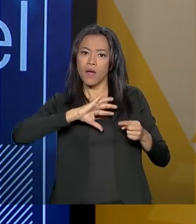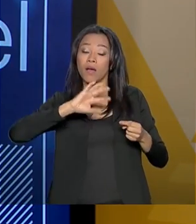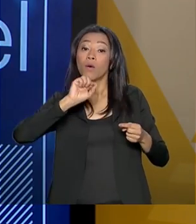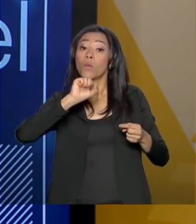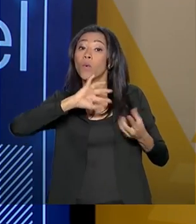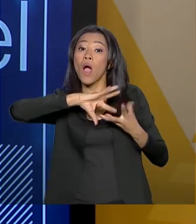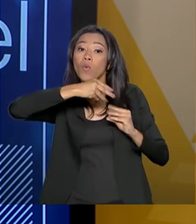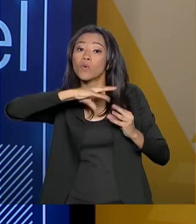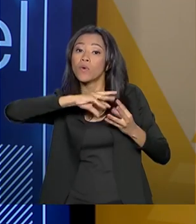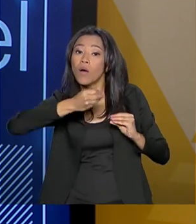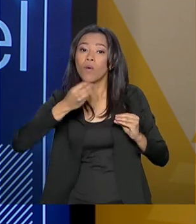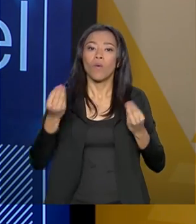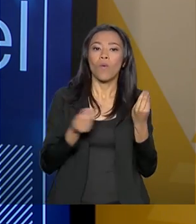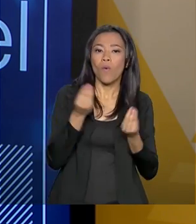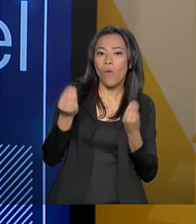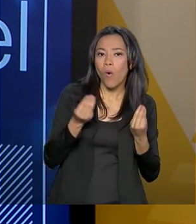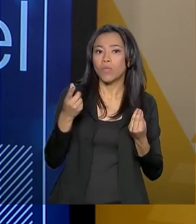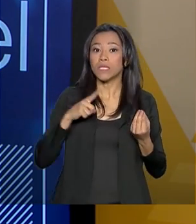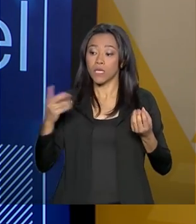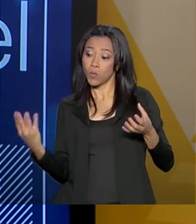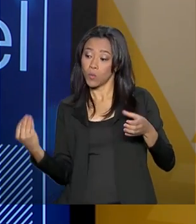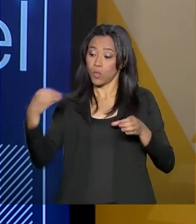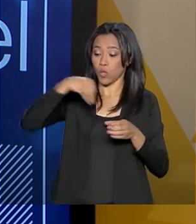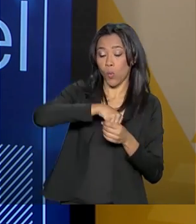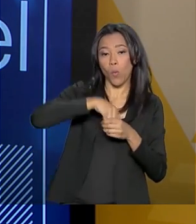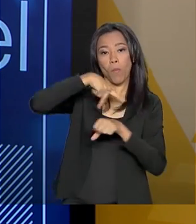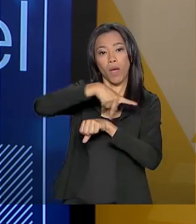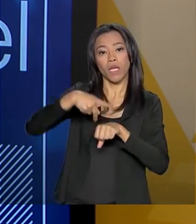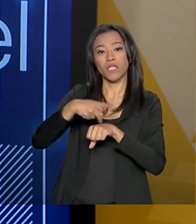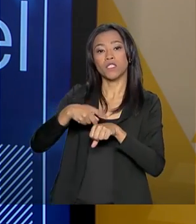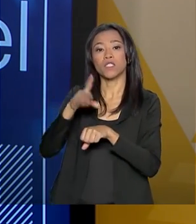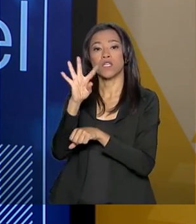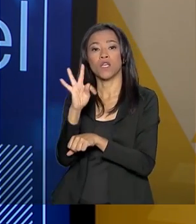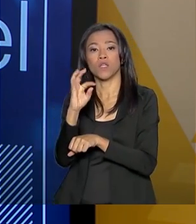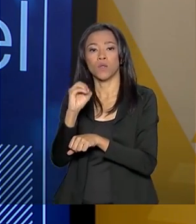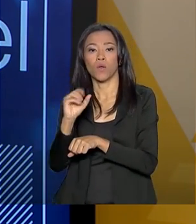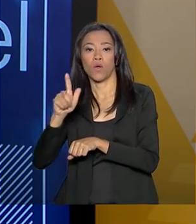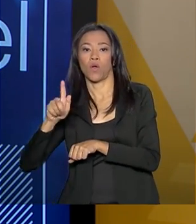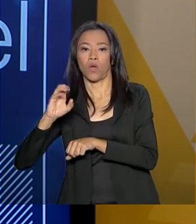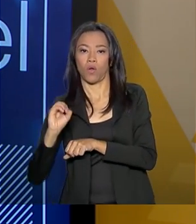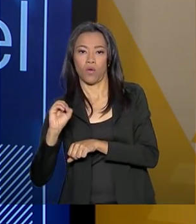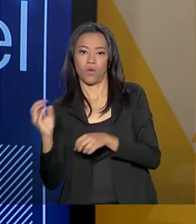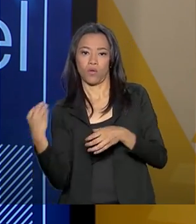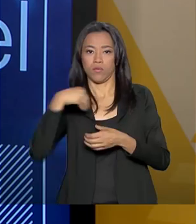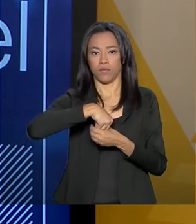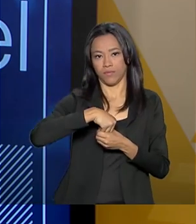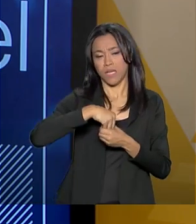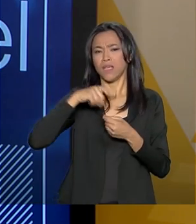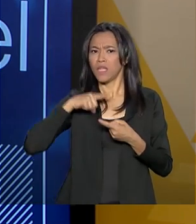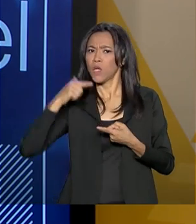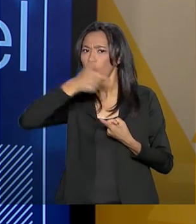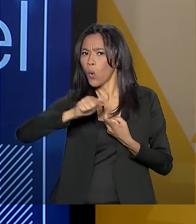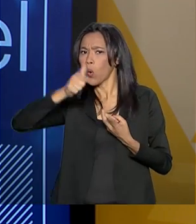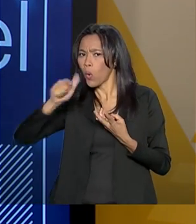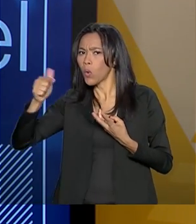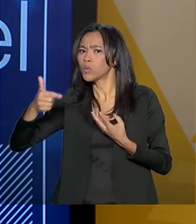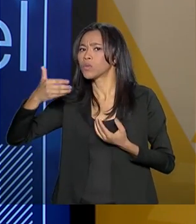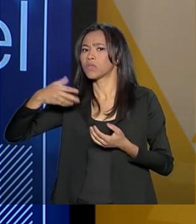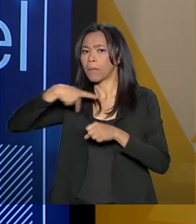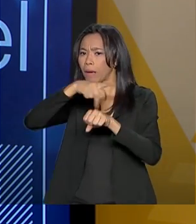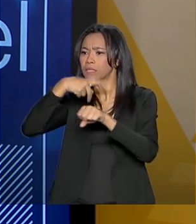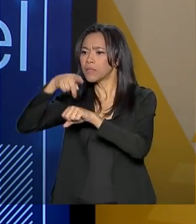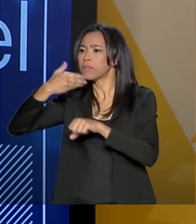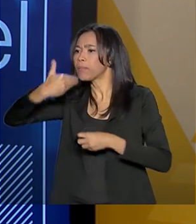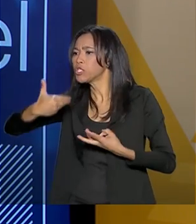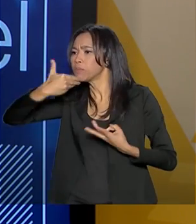a inclusão do país Togo. E há muitos outros países que solicitam cooperação, que querem a